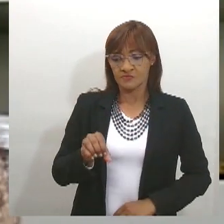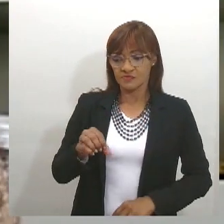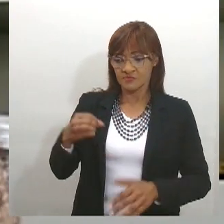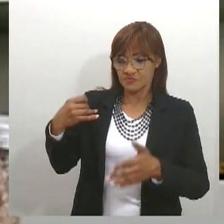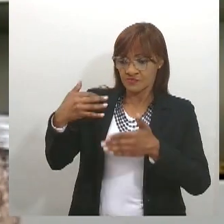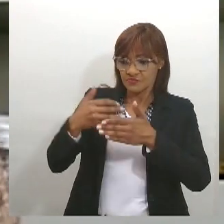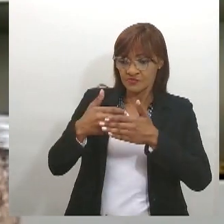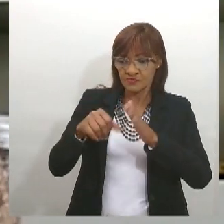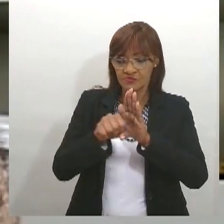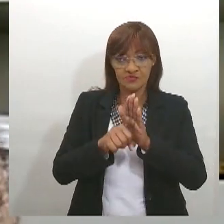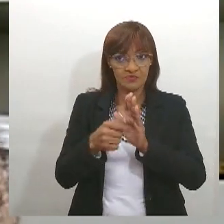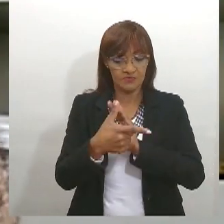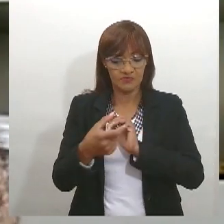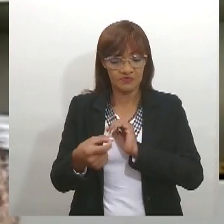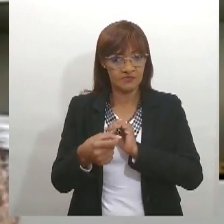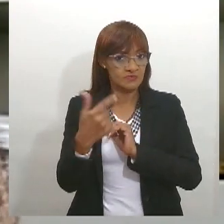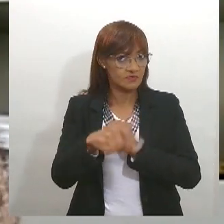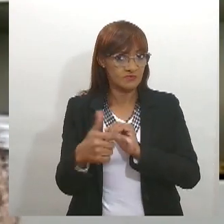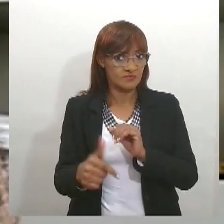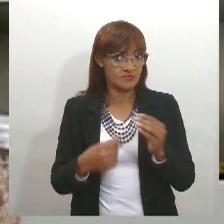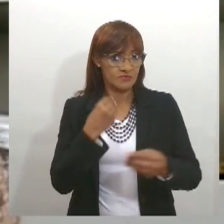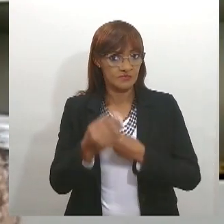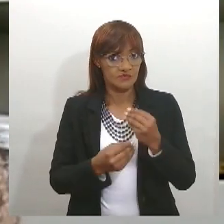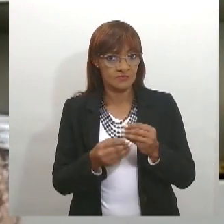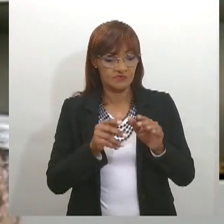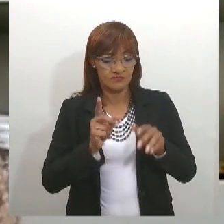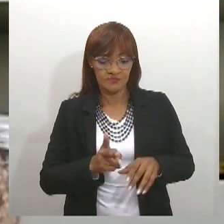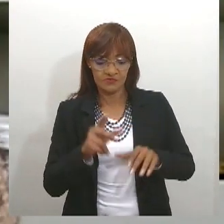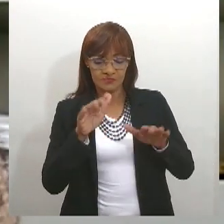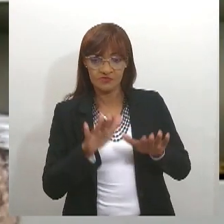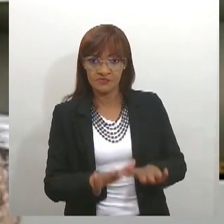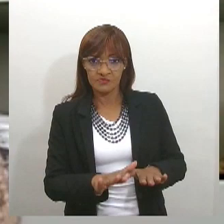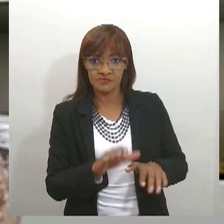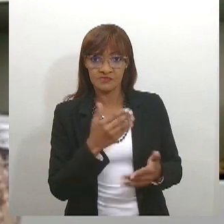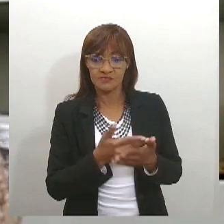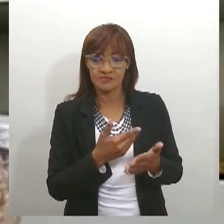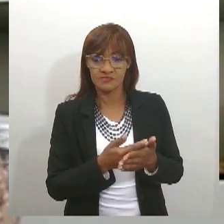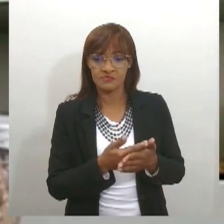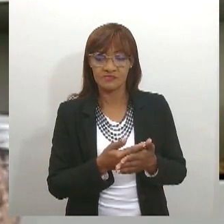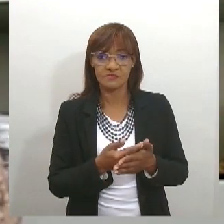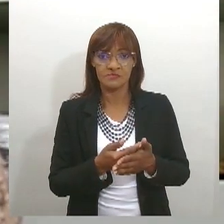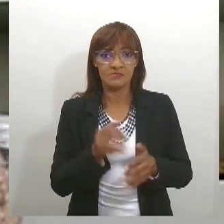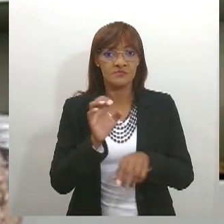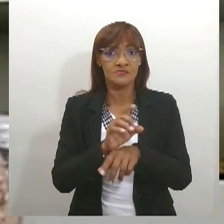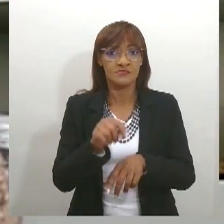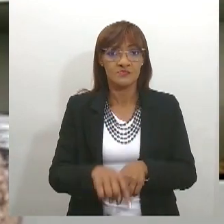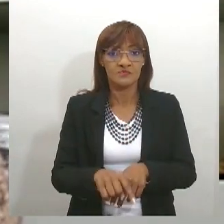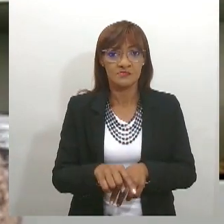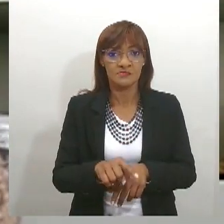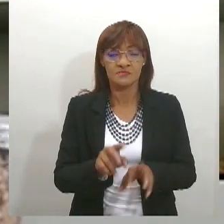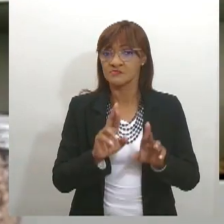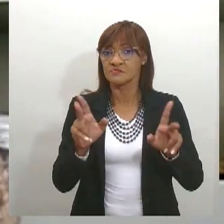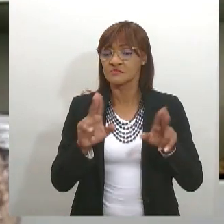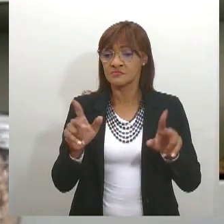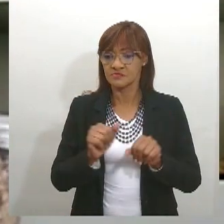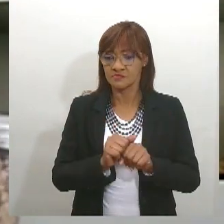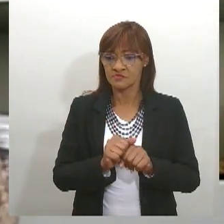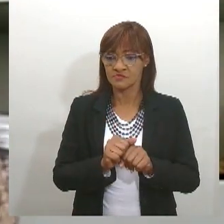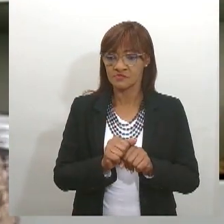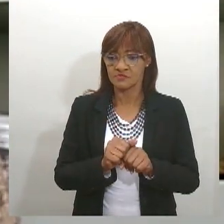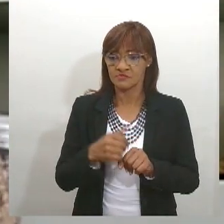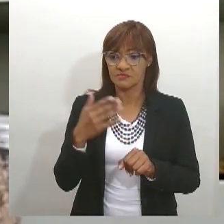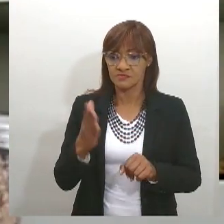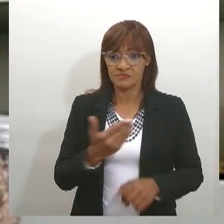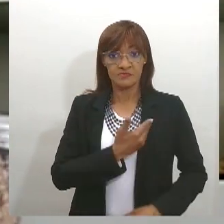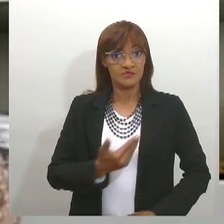e estudar. Nosso Estado não era avançado em termos de estudo. Melhora depois do governo Graco Cardoso a partir dos anos